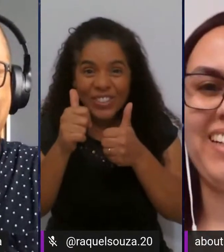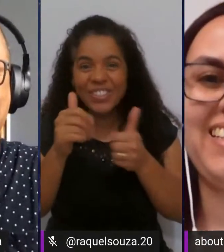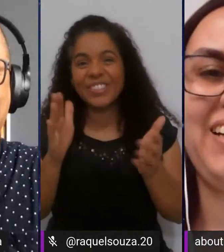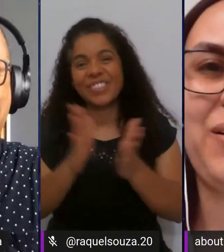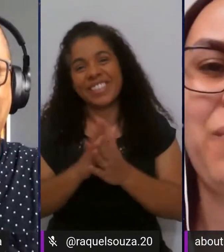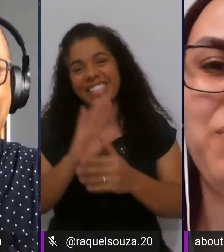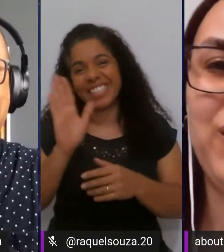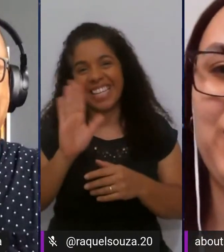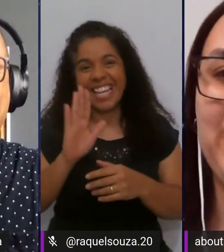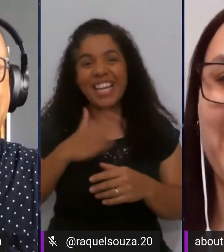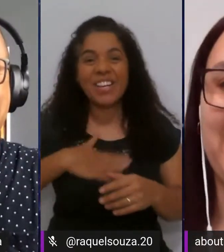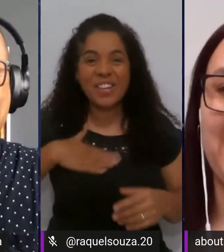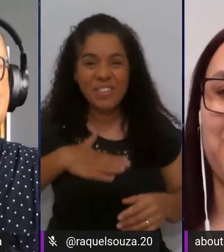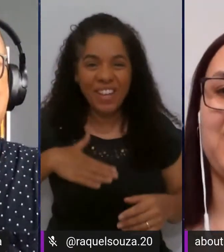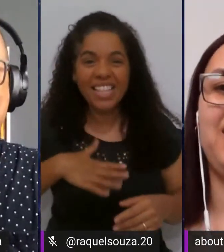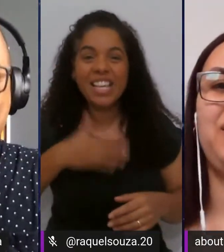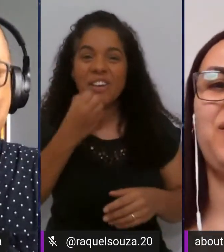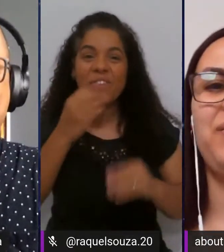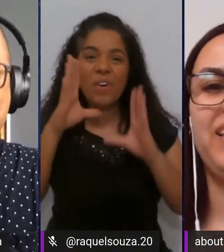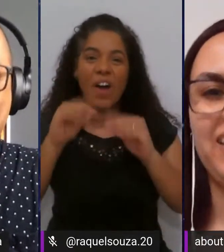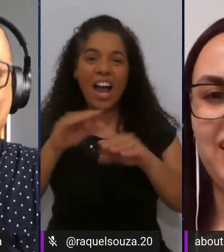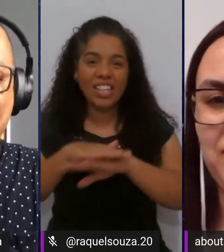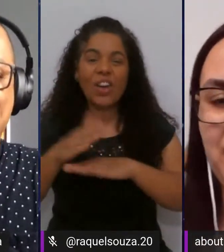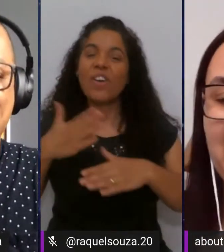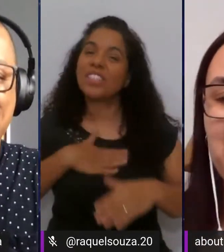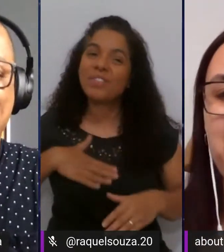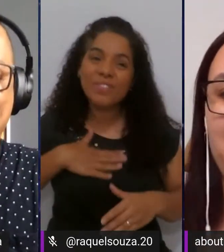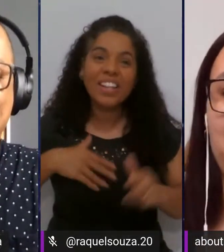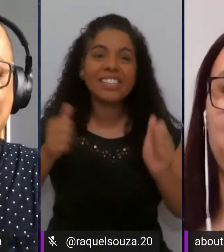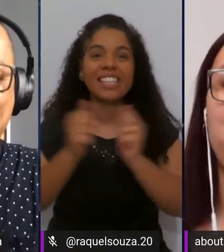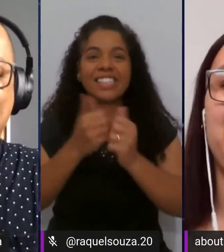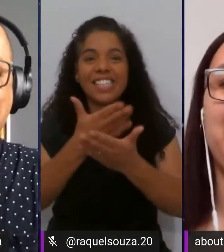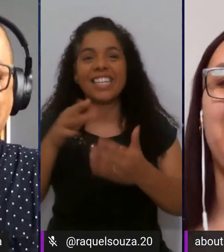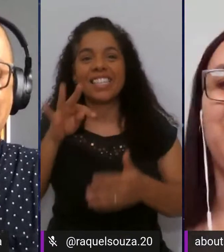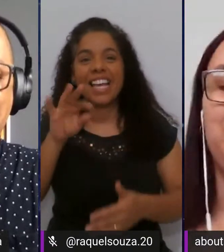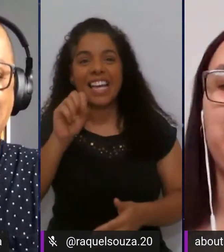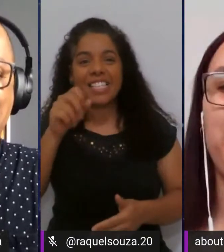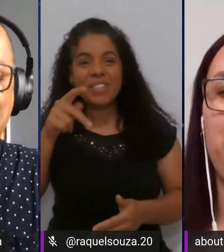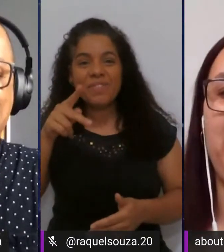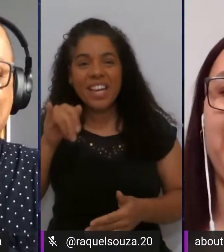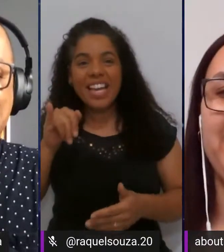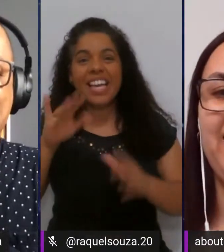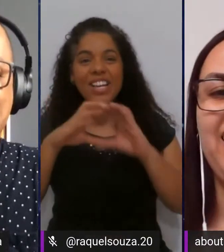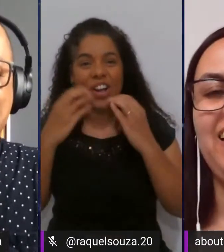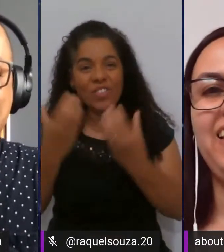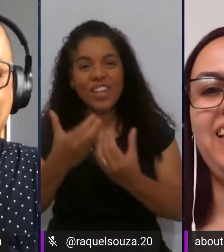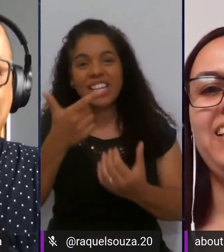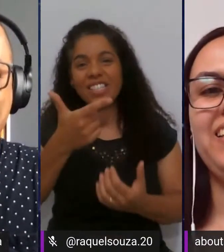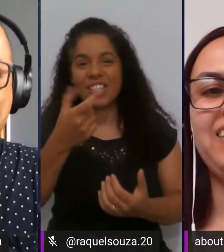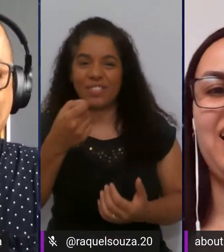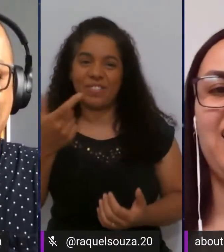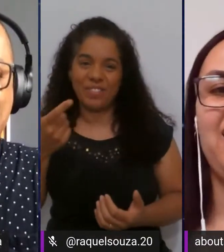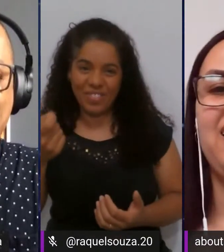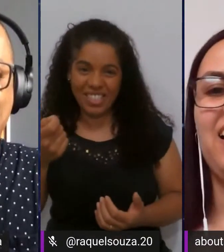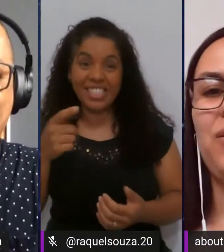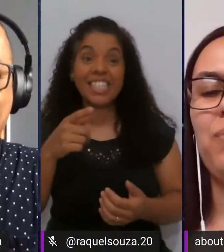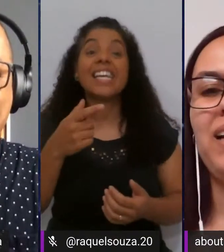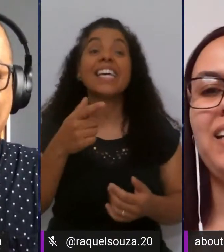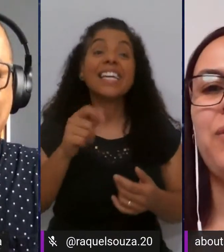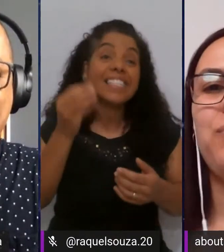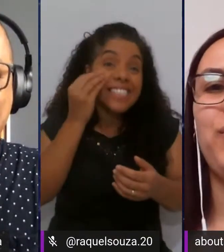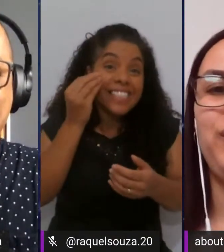Julio? Prazer enorme. Boa noite, galera. Prazer enorme estar aqui no TSP Conference 2020 e tentar